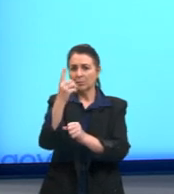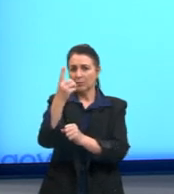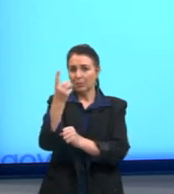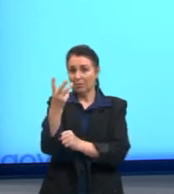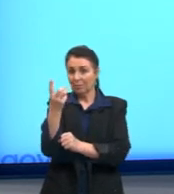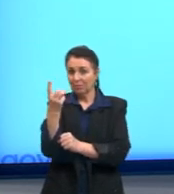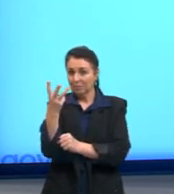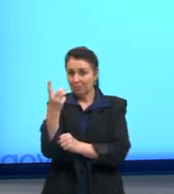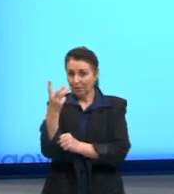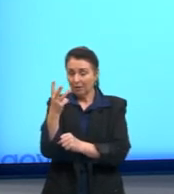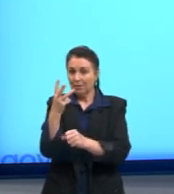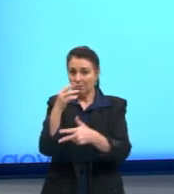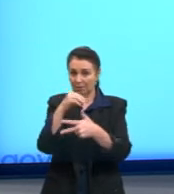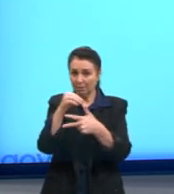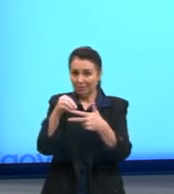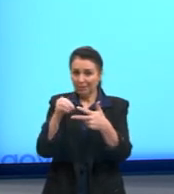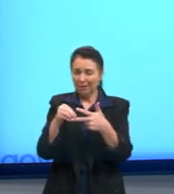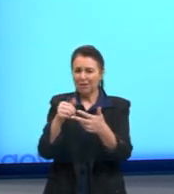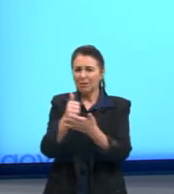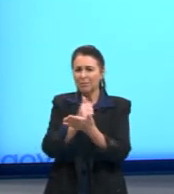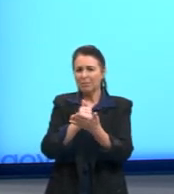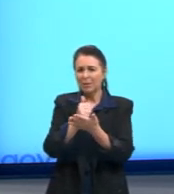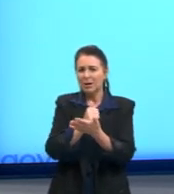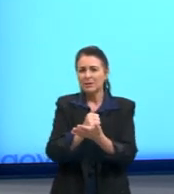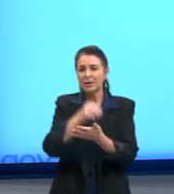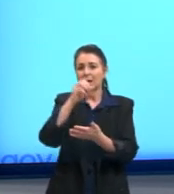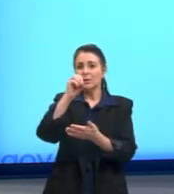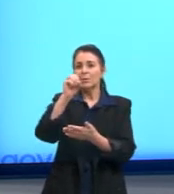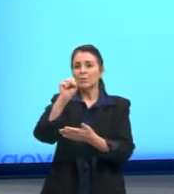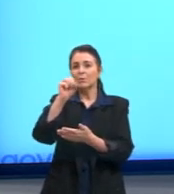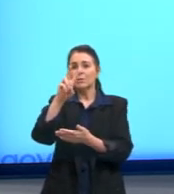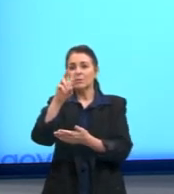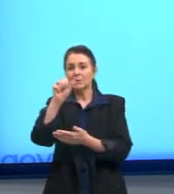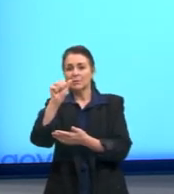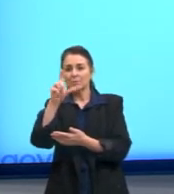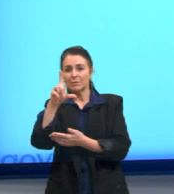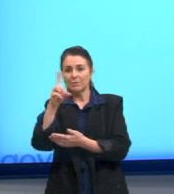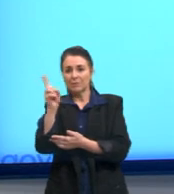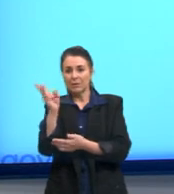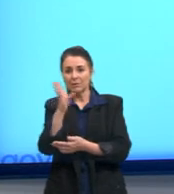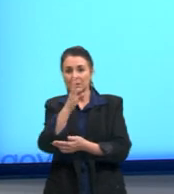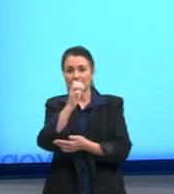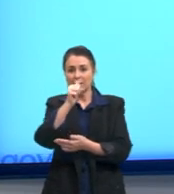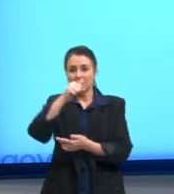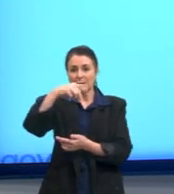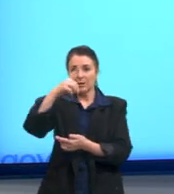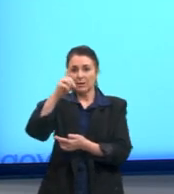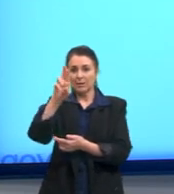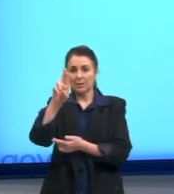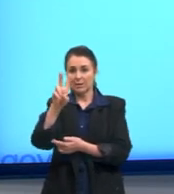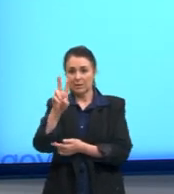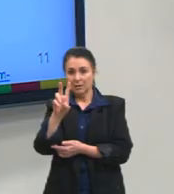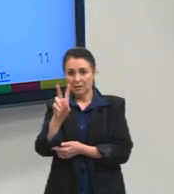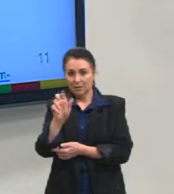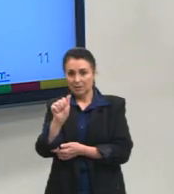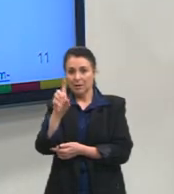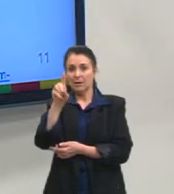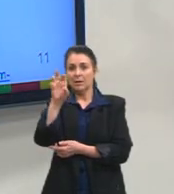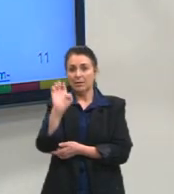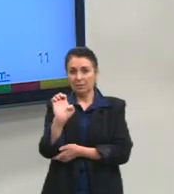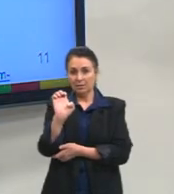E ela é baseada num poema do Oswald de Andrade. Eu dividi ela em alguns slides diferentes para ficar mais